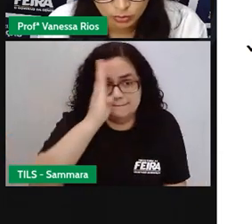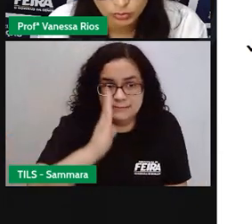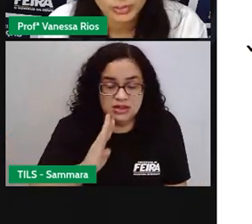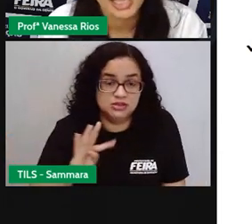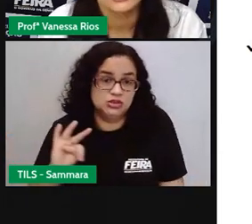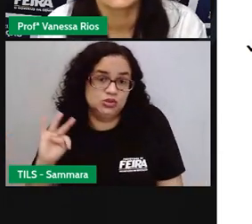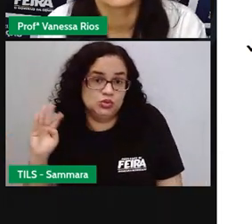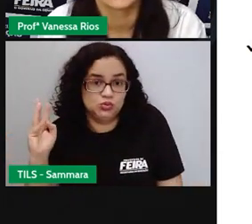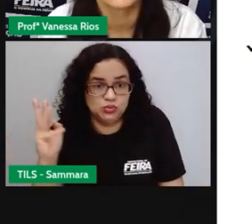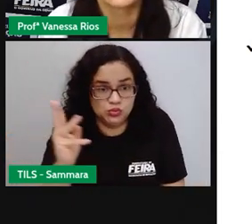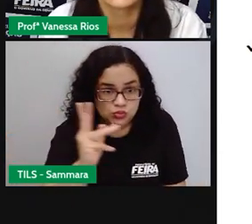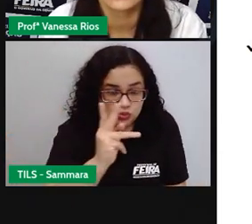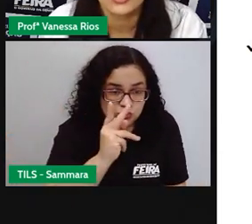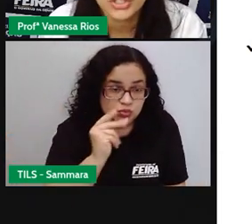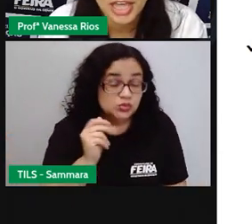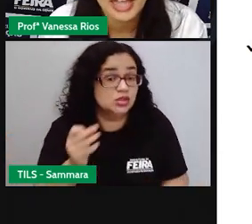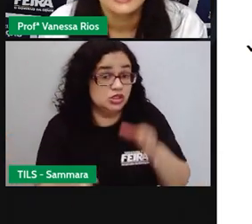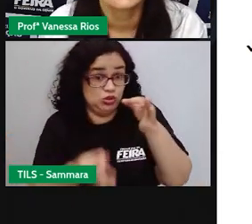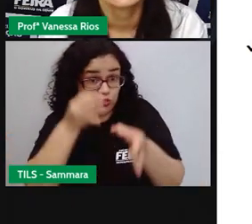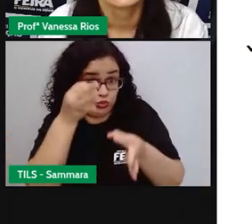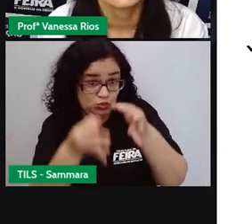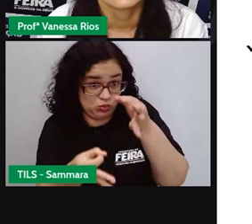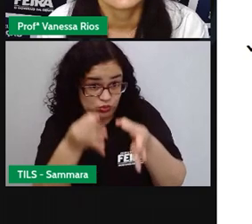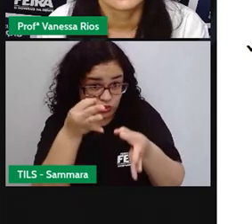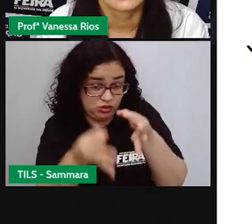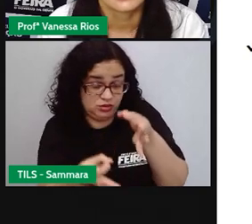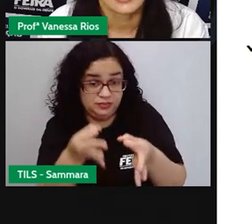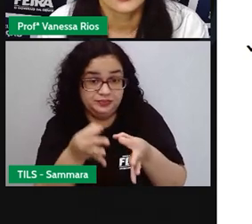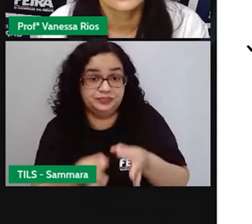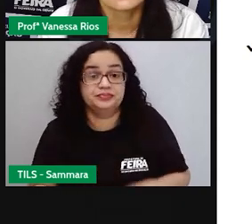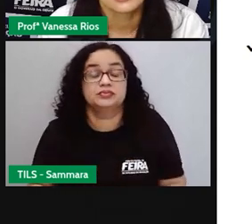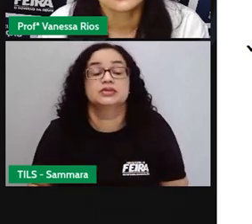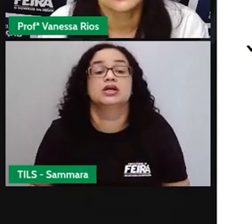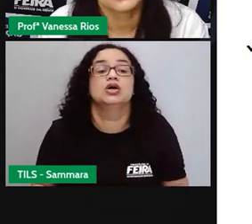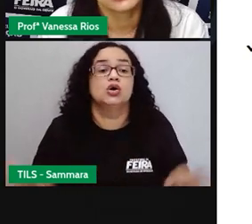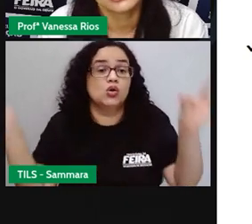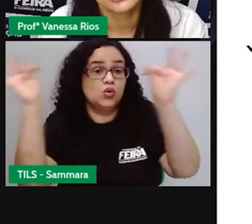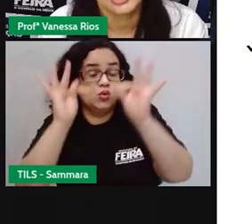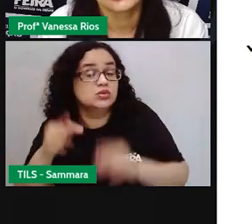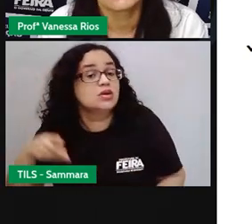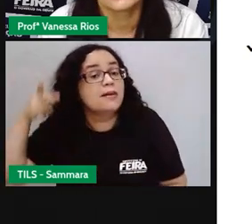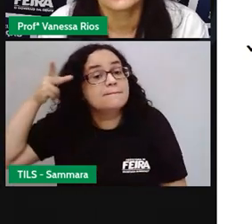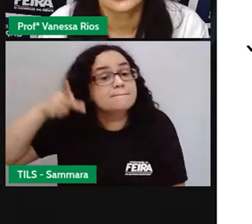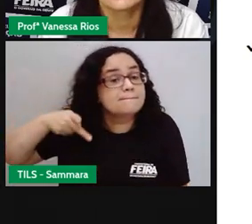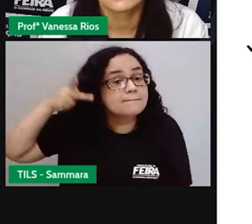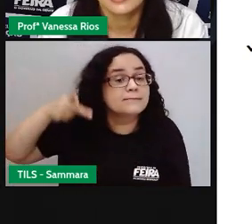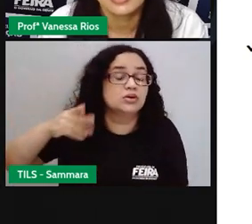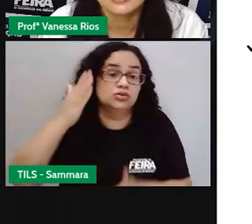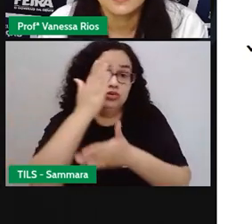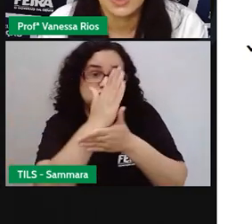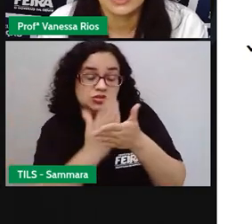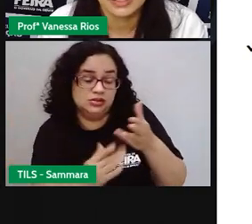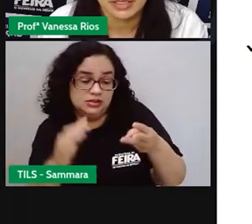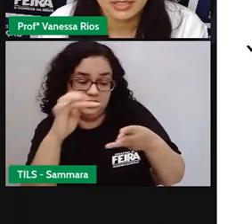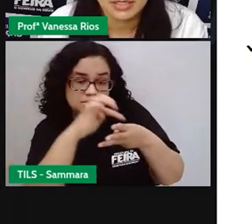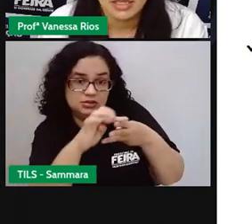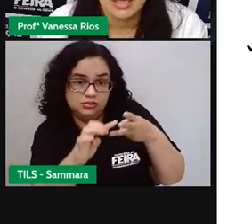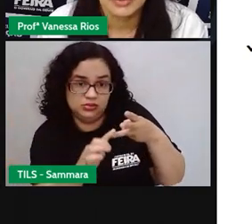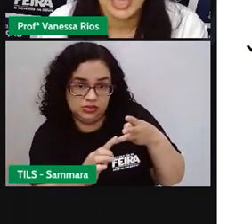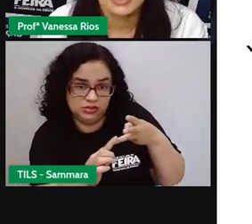como um todo, de forma justa, a organização política é dividida em três